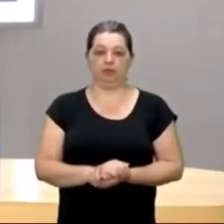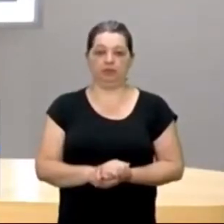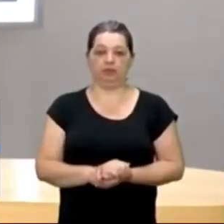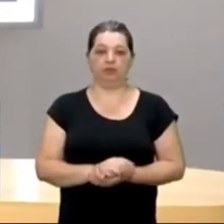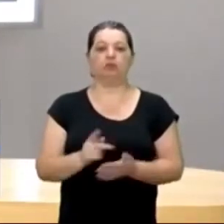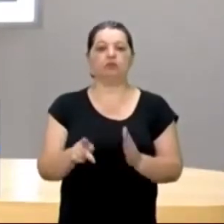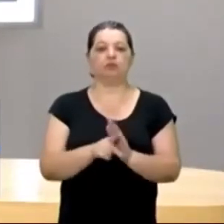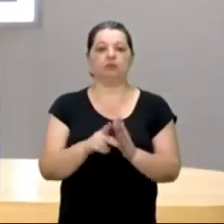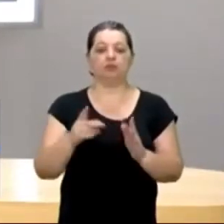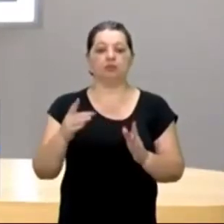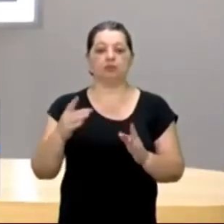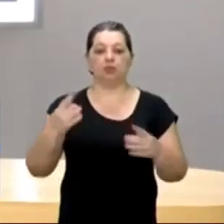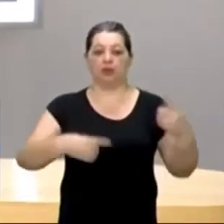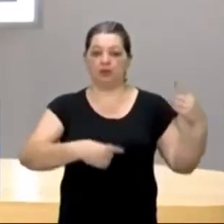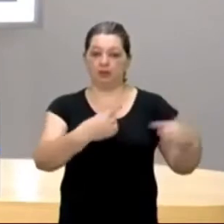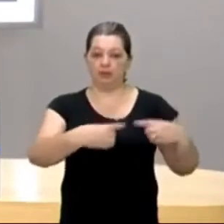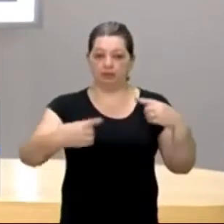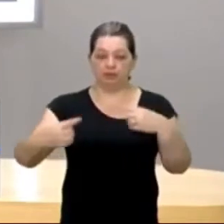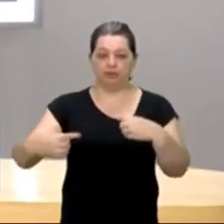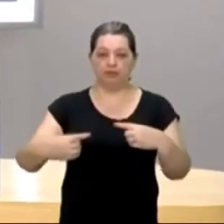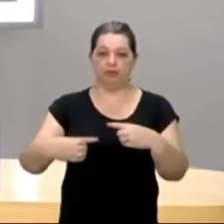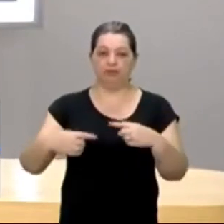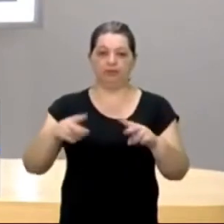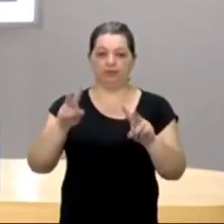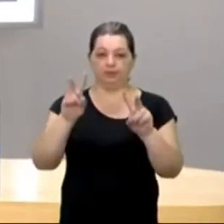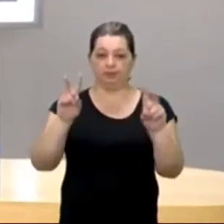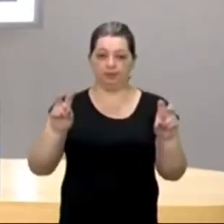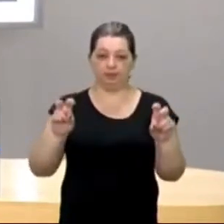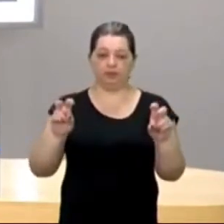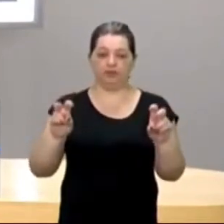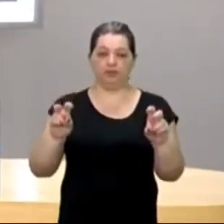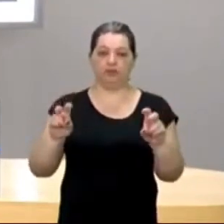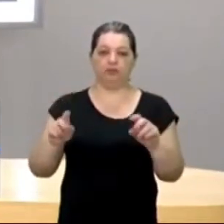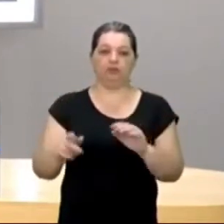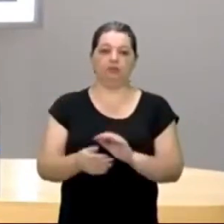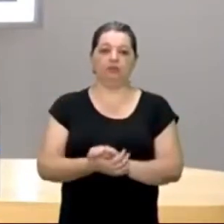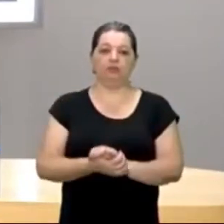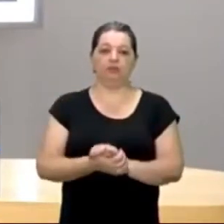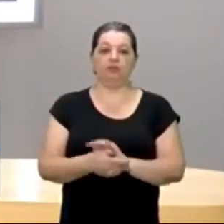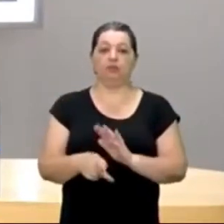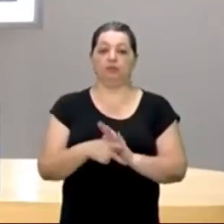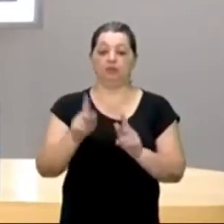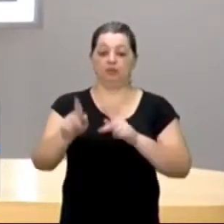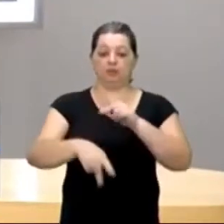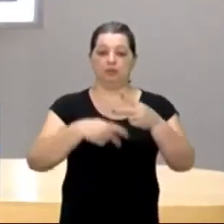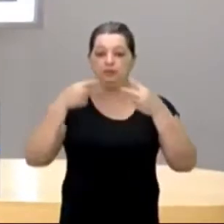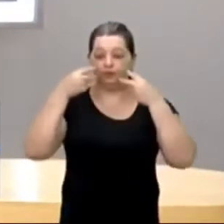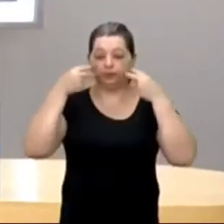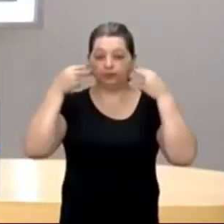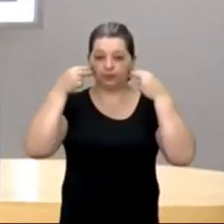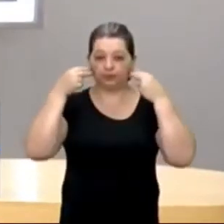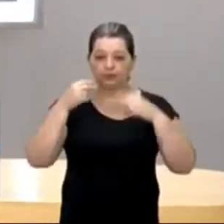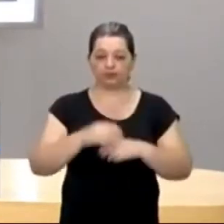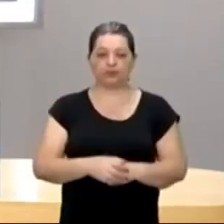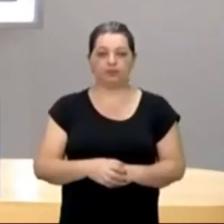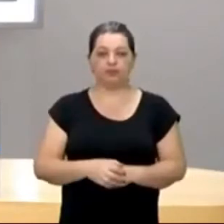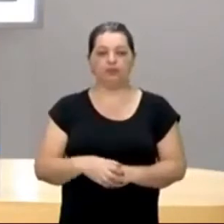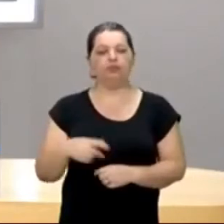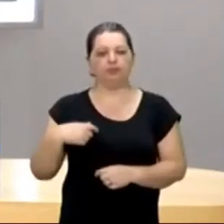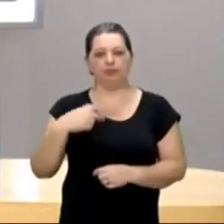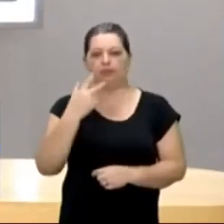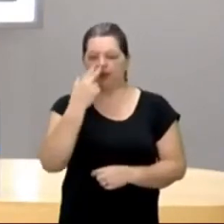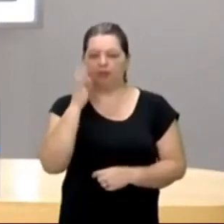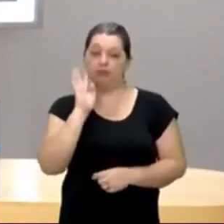do debate que há entre o torno do termo que se classificam os indígenas. Eu acho muito bacana esse